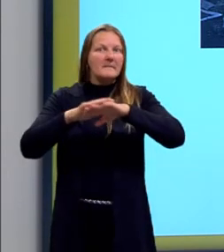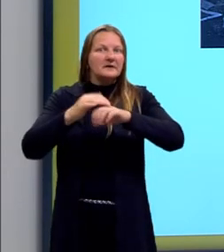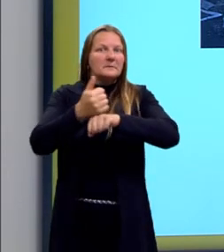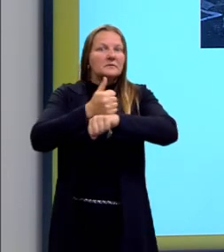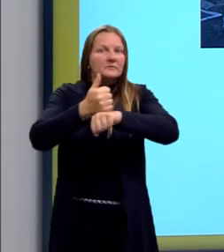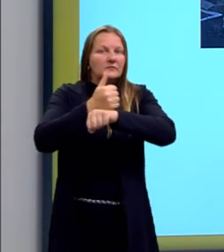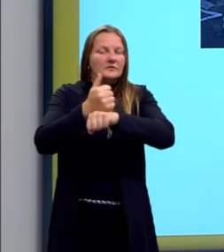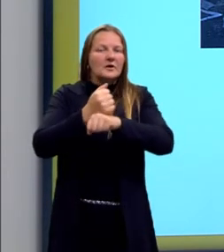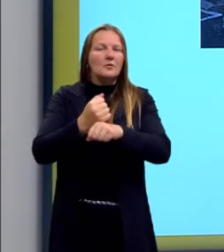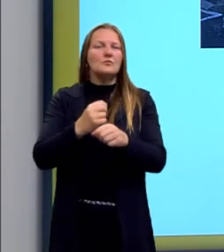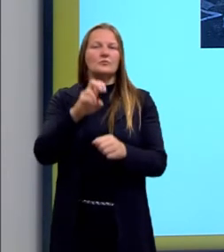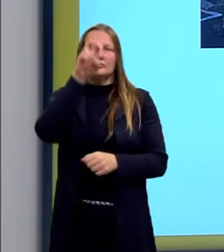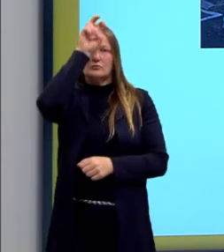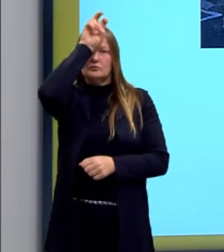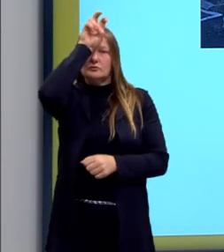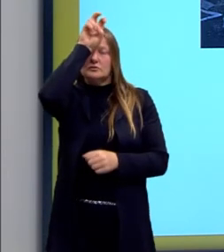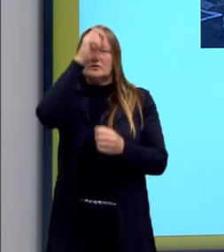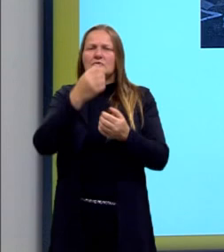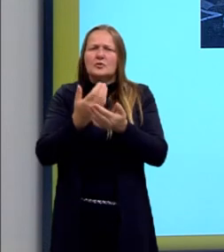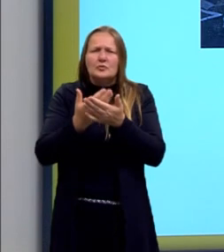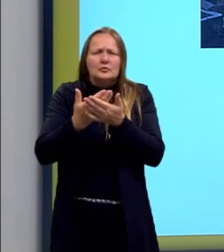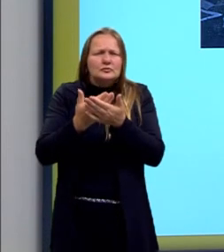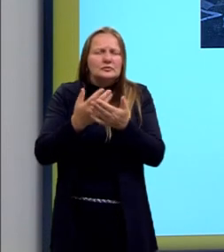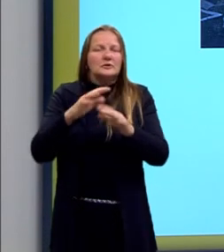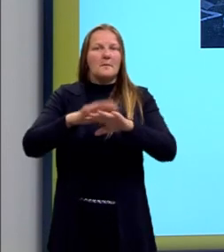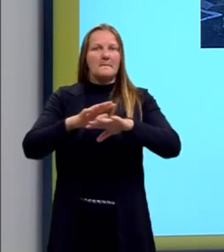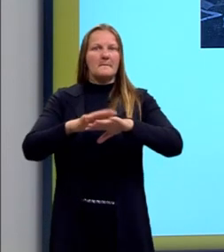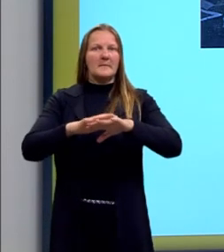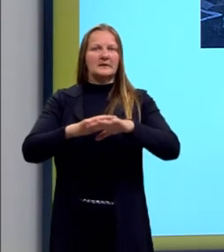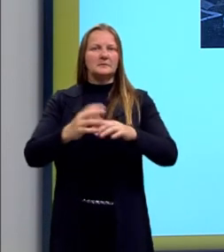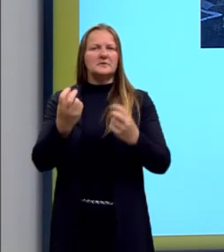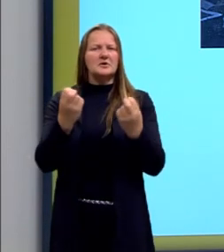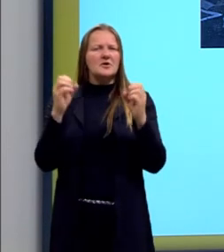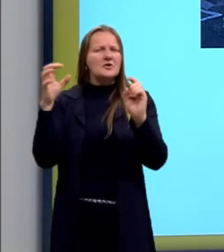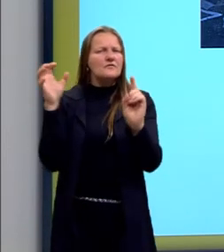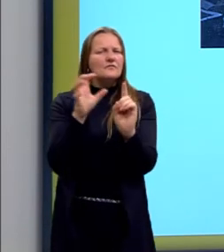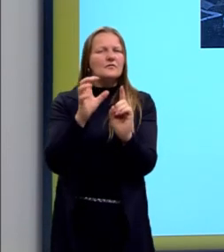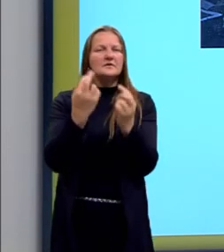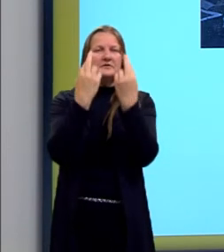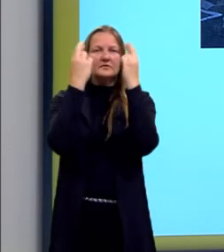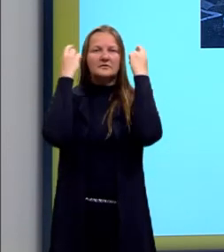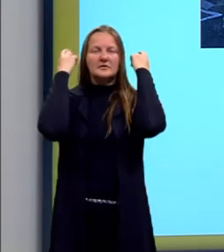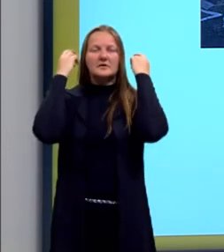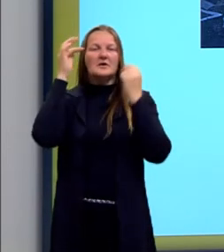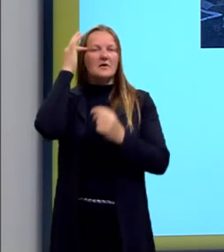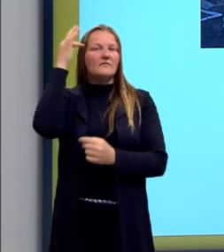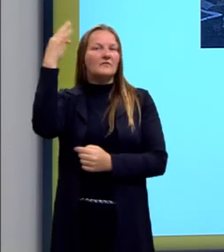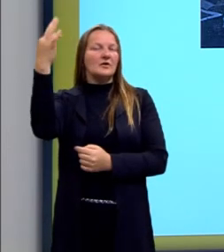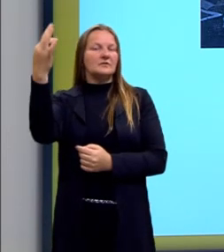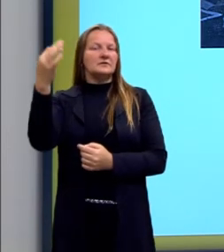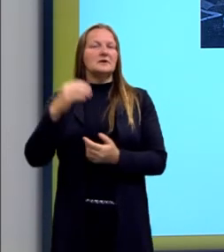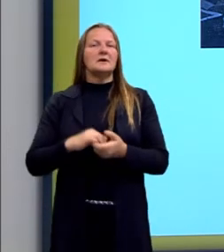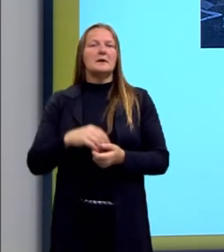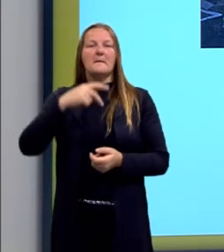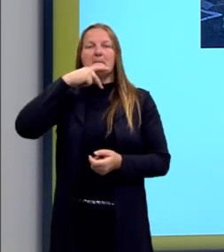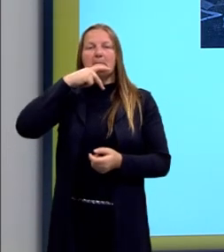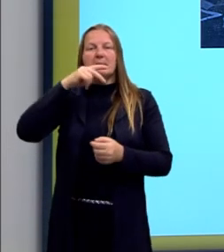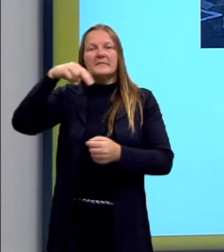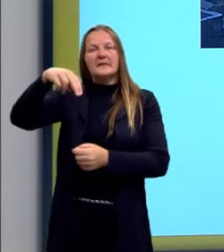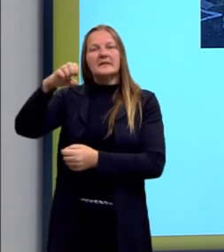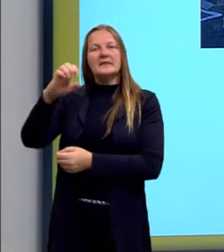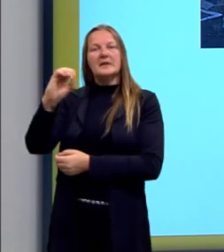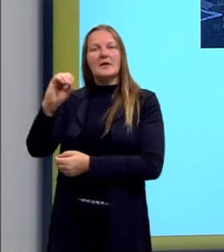é o Egito. Naquela época tinha muito a influência da cultura grega. Ela é considerada uma filósofa neoplatônica e que ela é